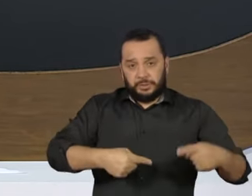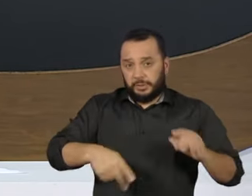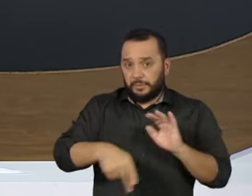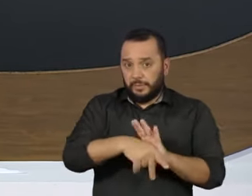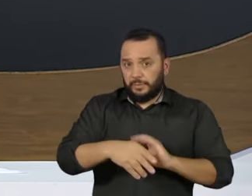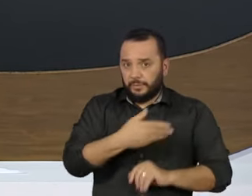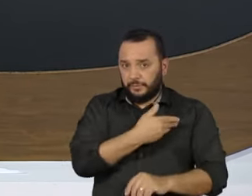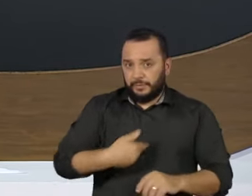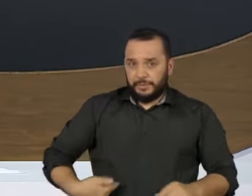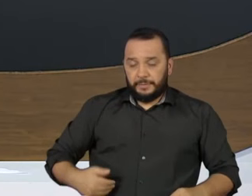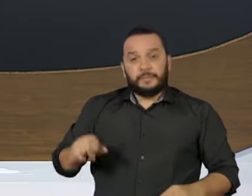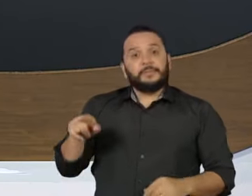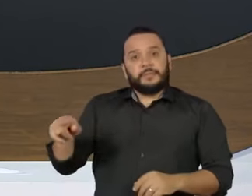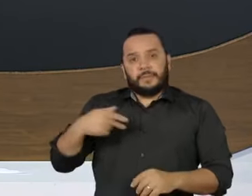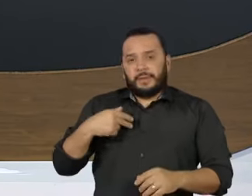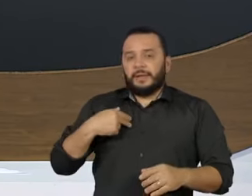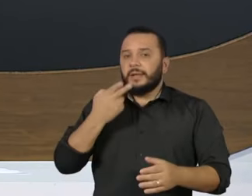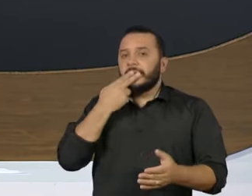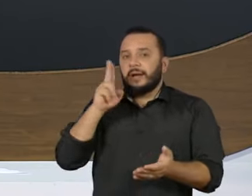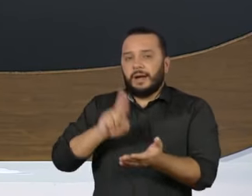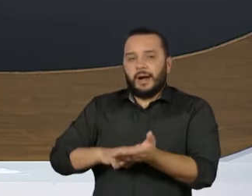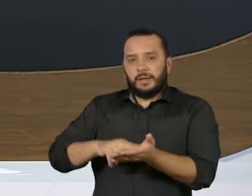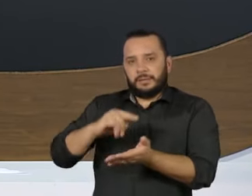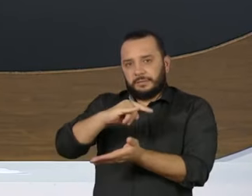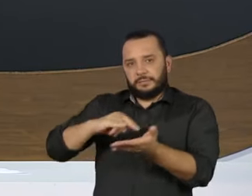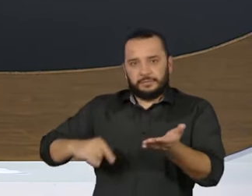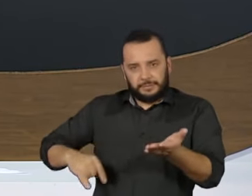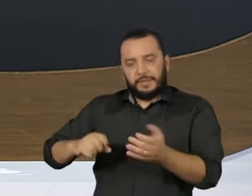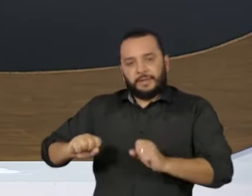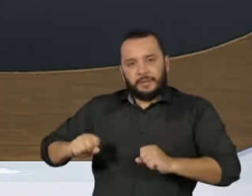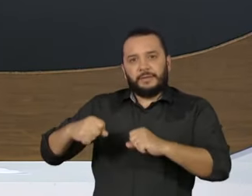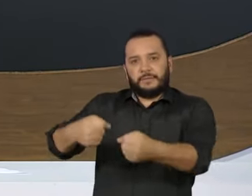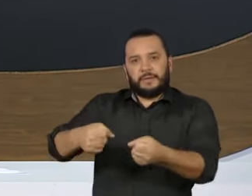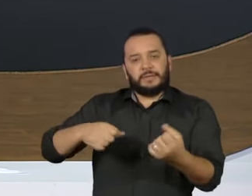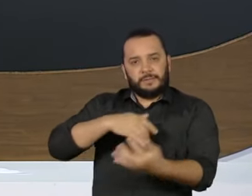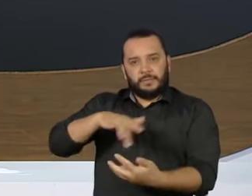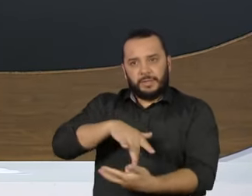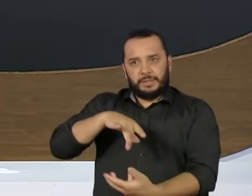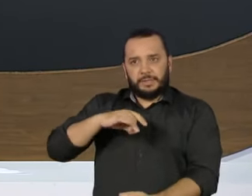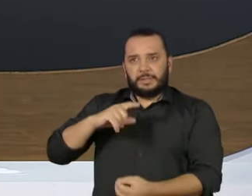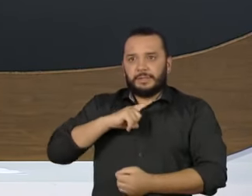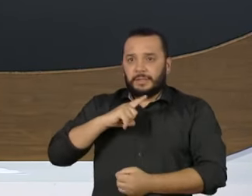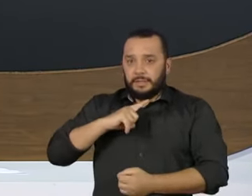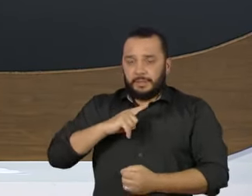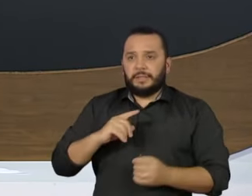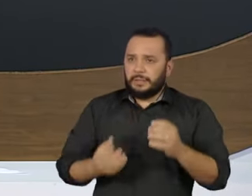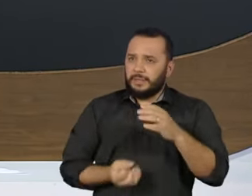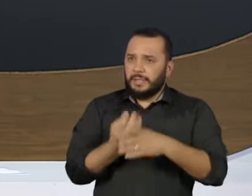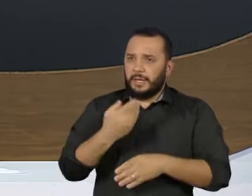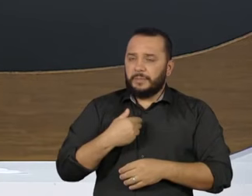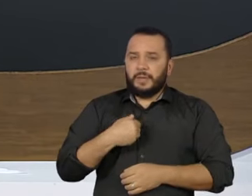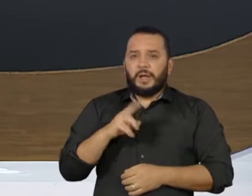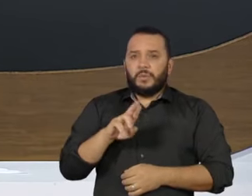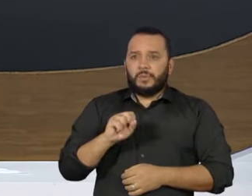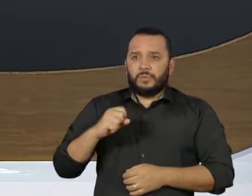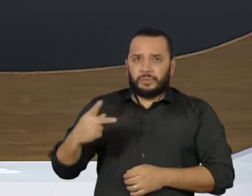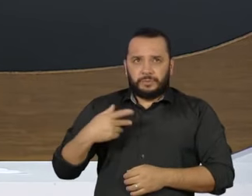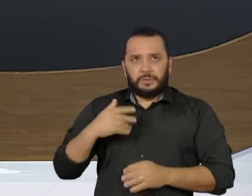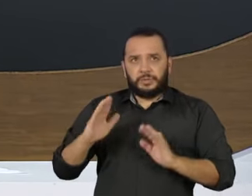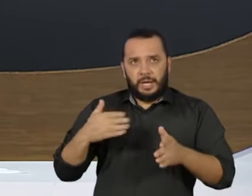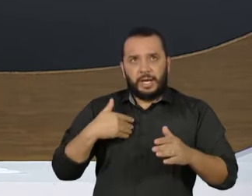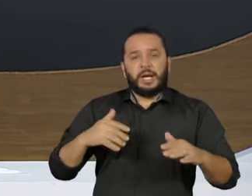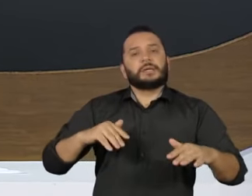Brasileiros em Defesa do Estado Democrático de Direito, manifesto organizado pela USP e que chacoalhou a sociedade